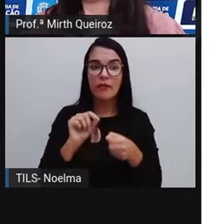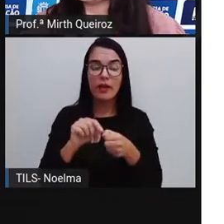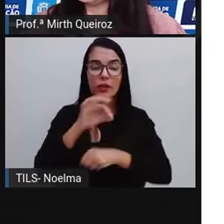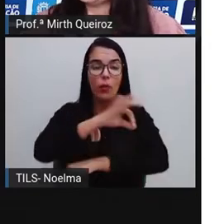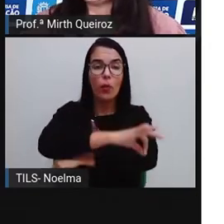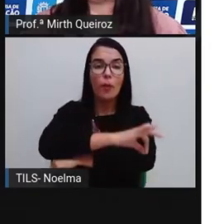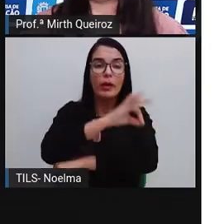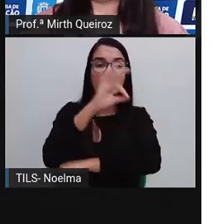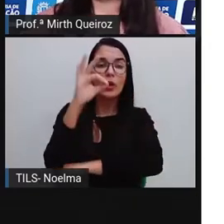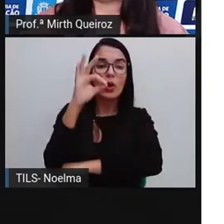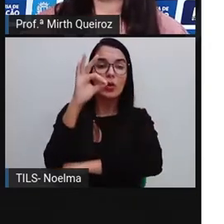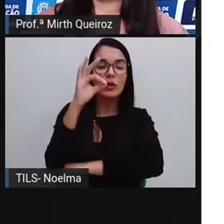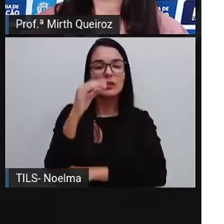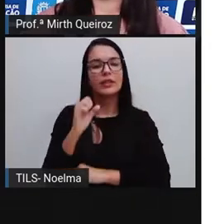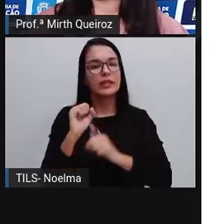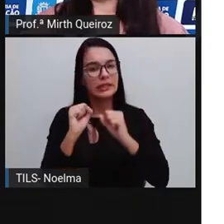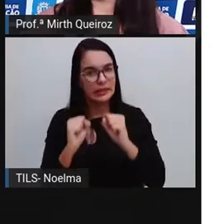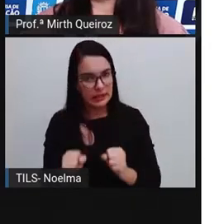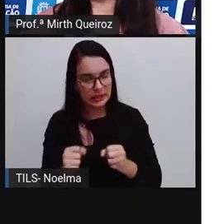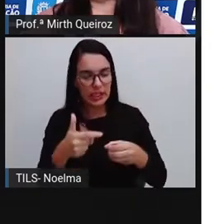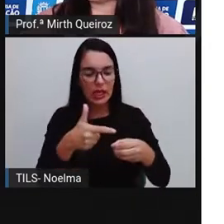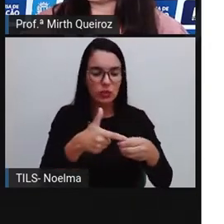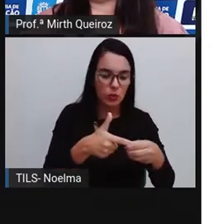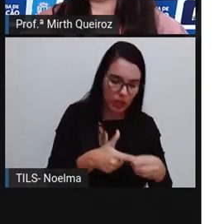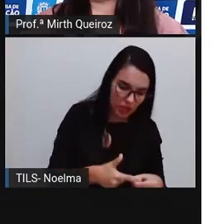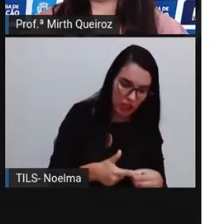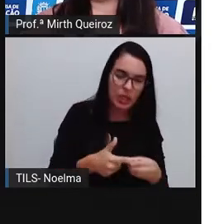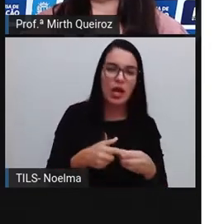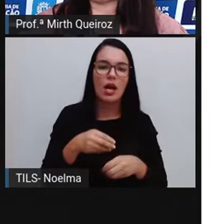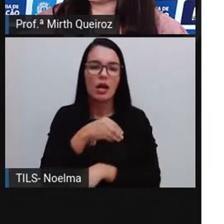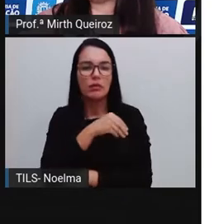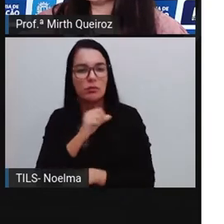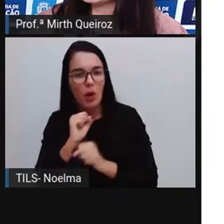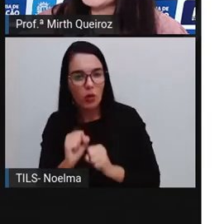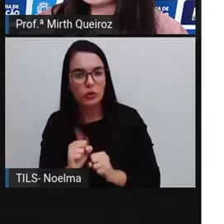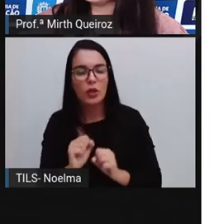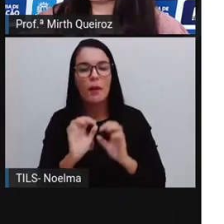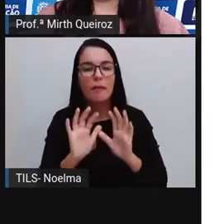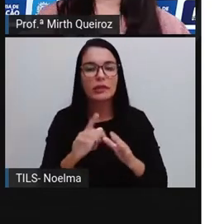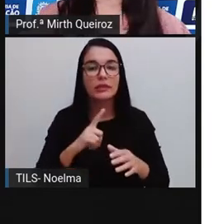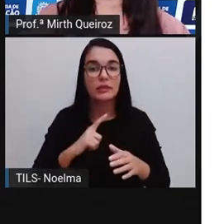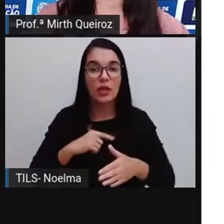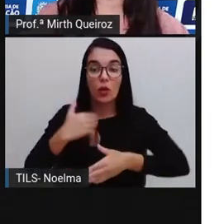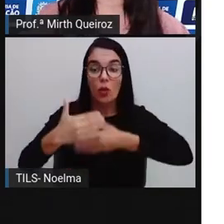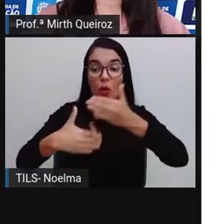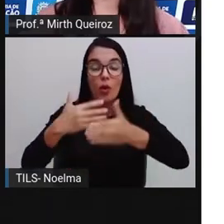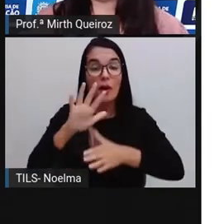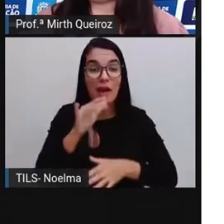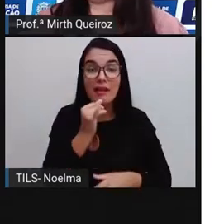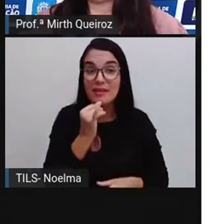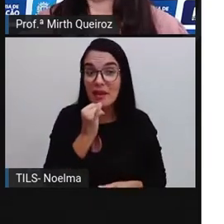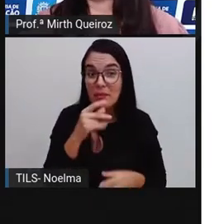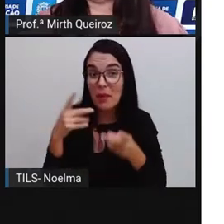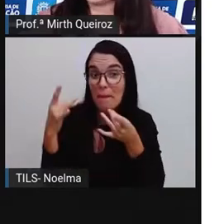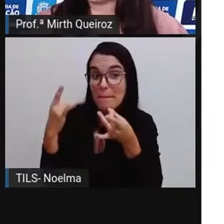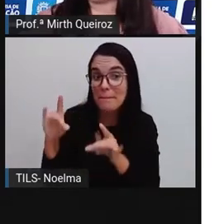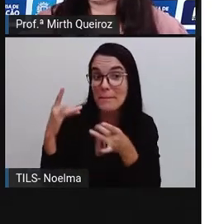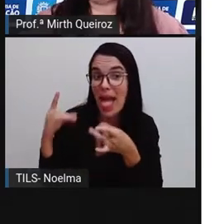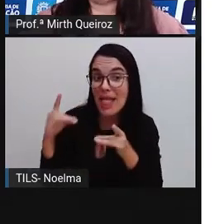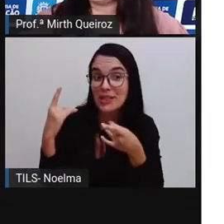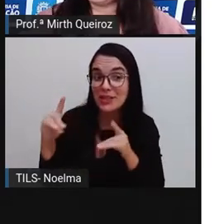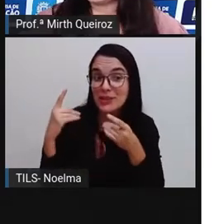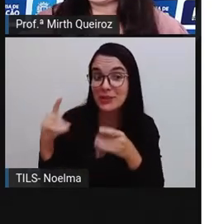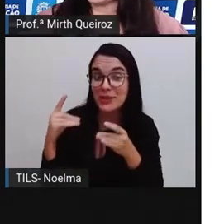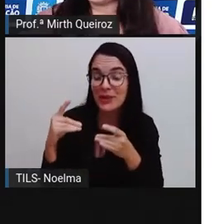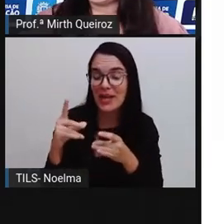diesel? Sim, pode ser feito com petróleo, só que nós temos outros materiais que são produzidos a partir do petróleo. O plástico, por exemplo, vocês sabiam que o plástico